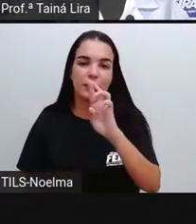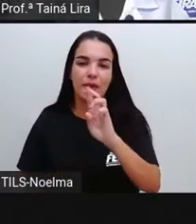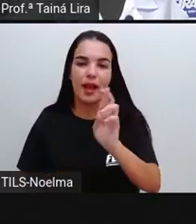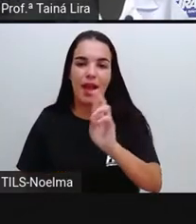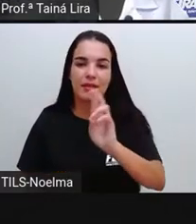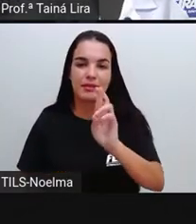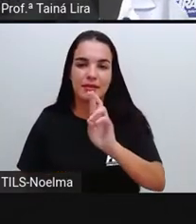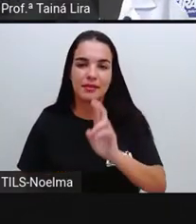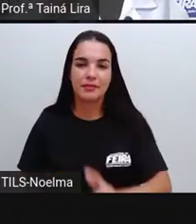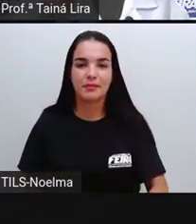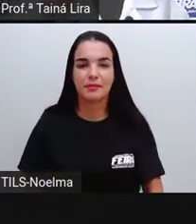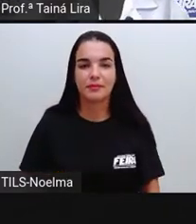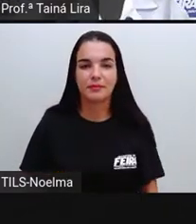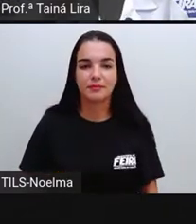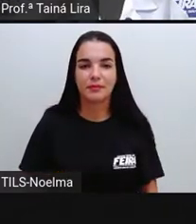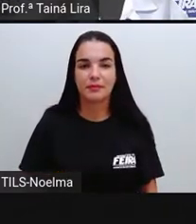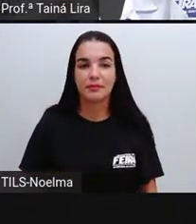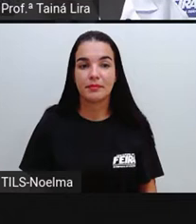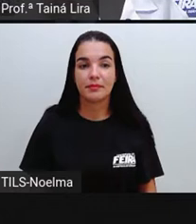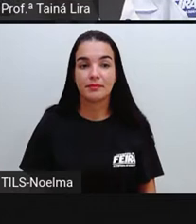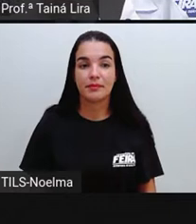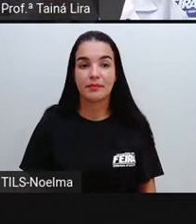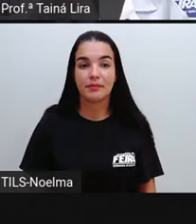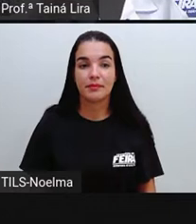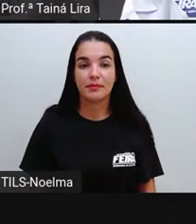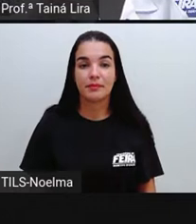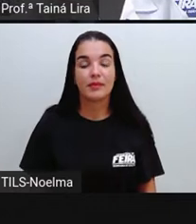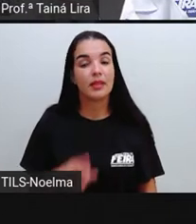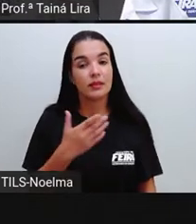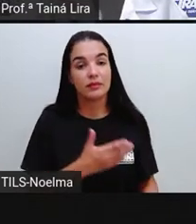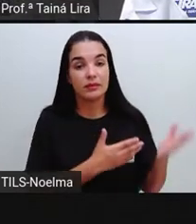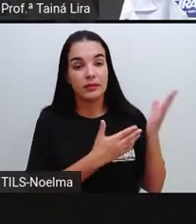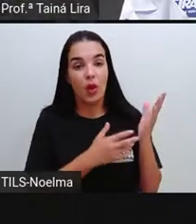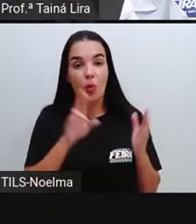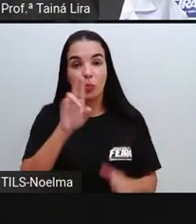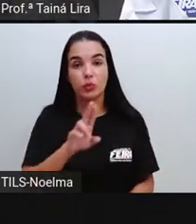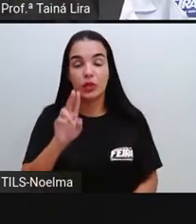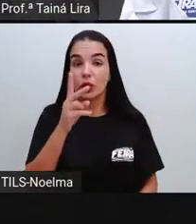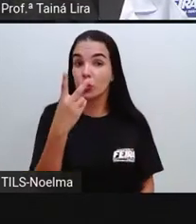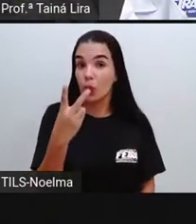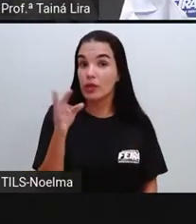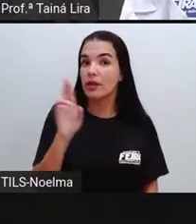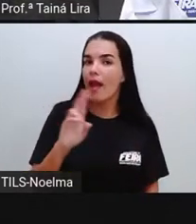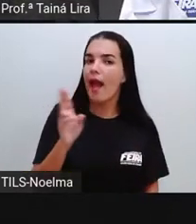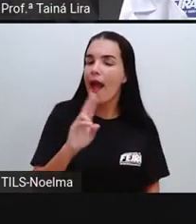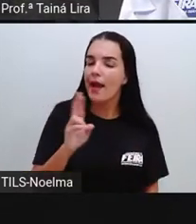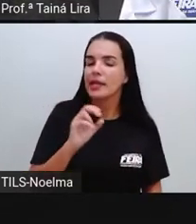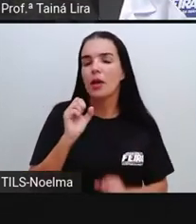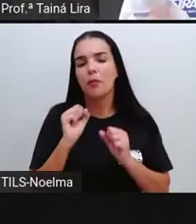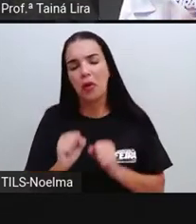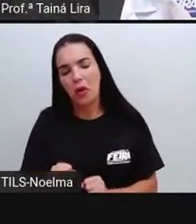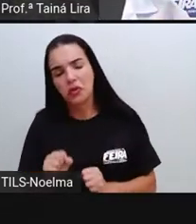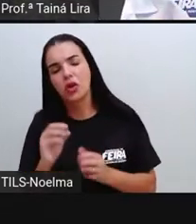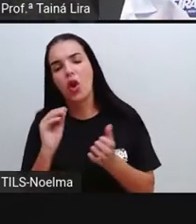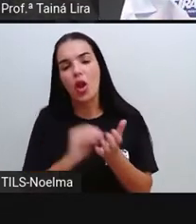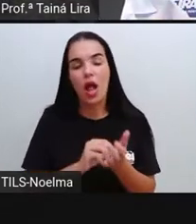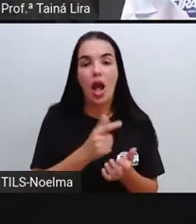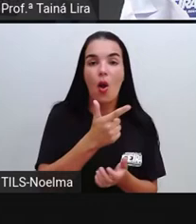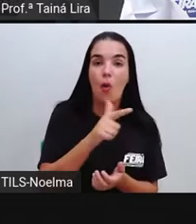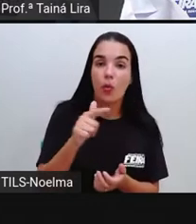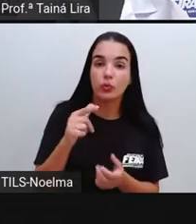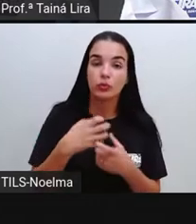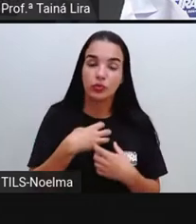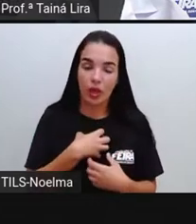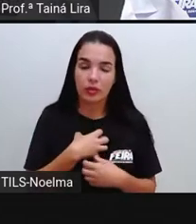quatro reais. Que a gente compôs ali usando duas notas de dois. Poderíamos fazer outras composições ali do quatro